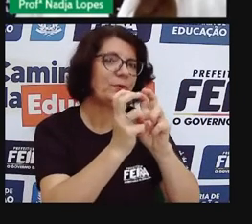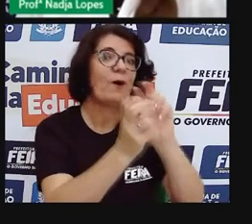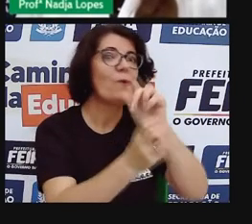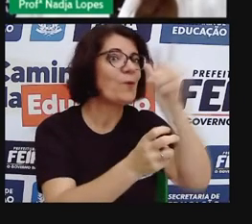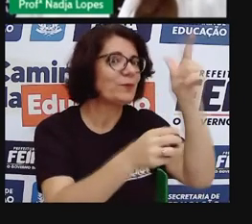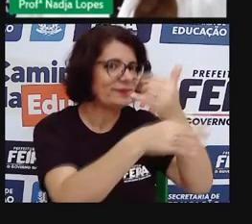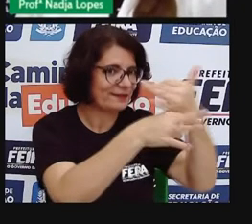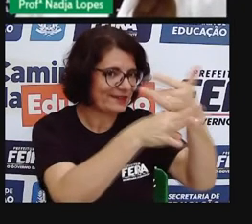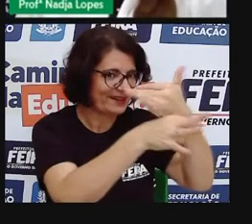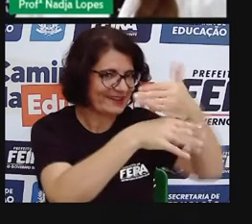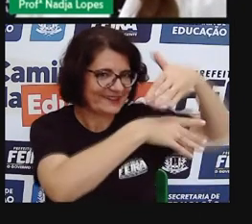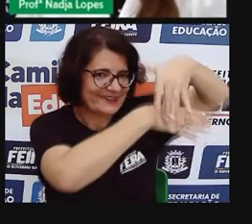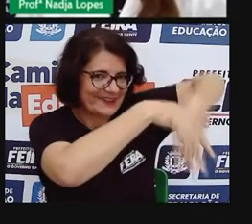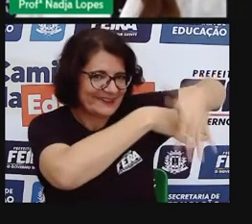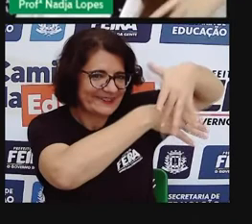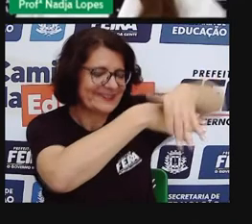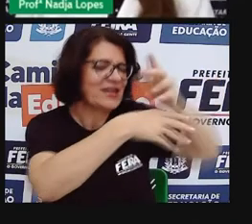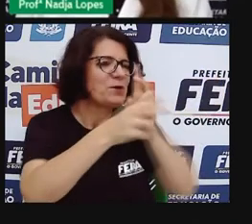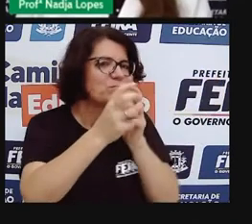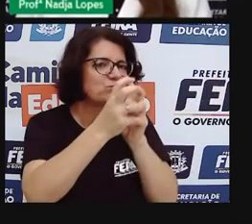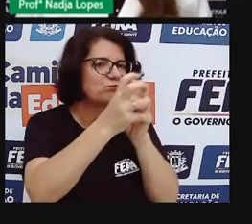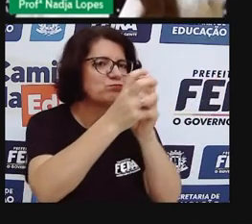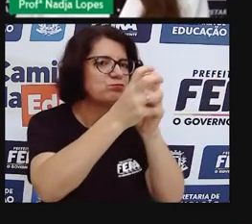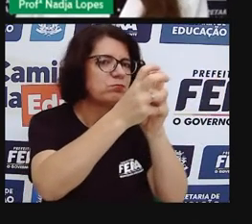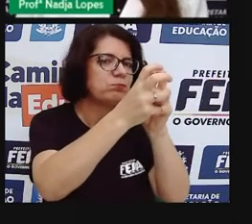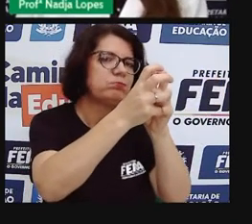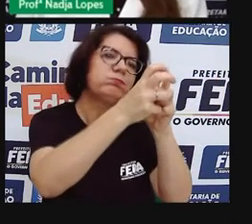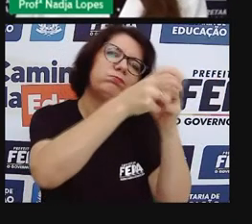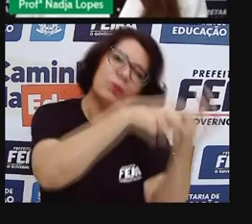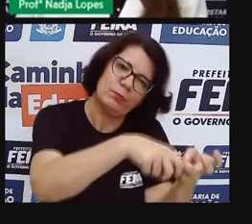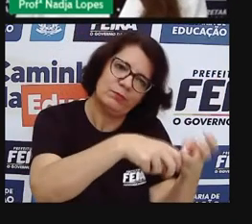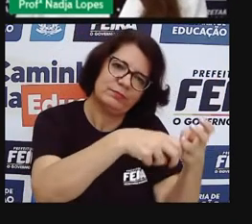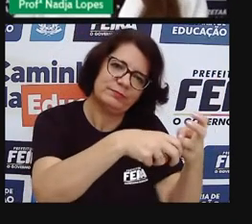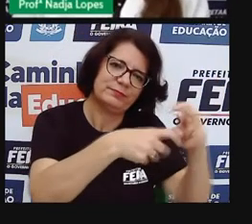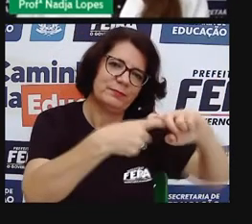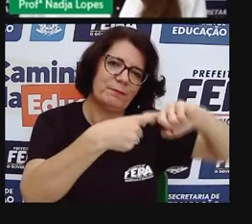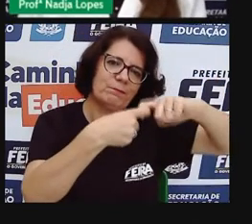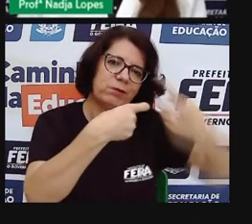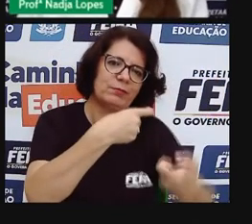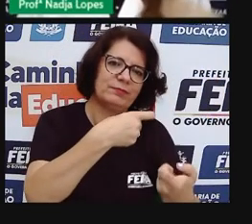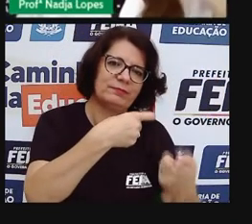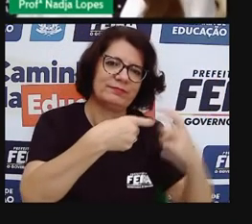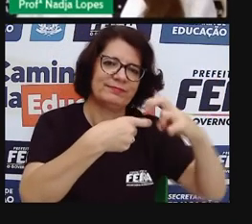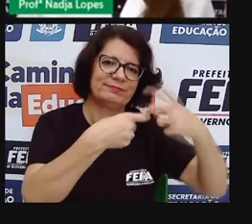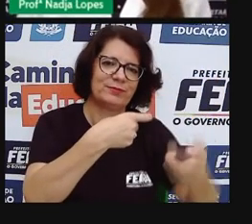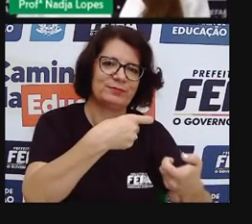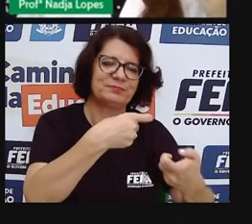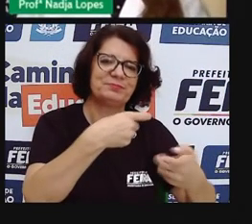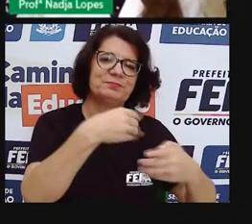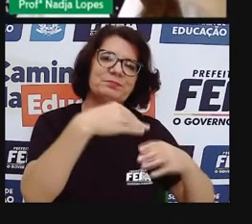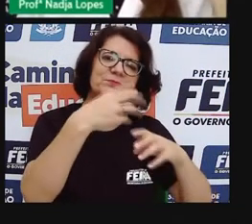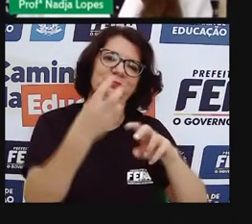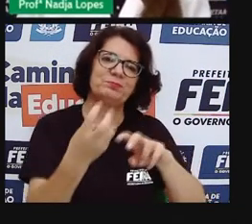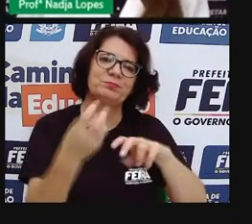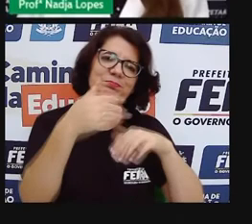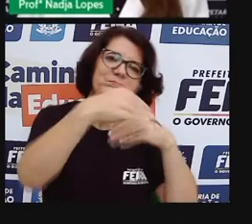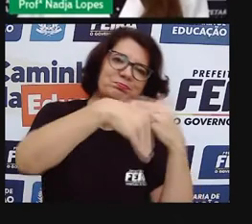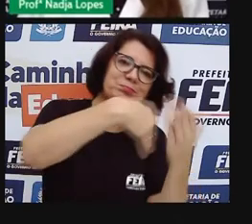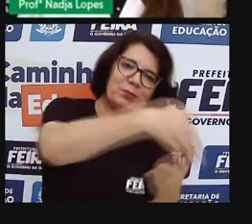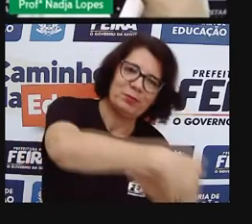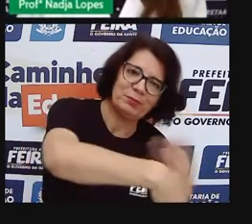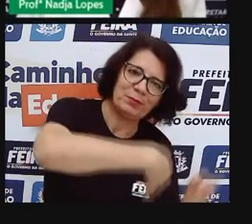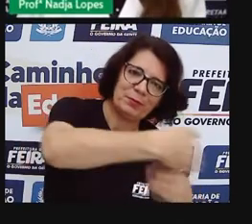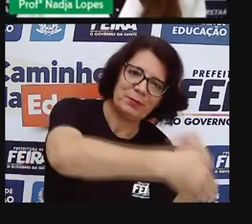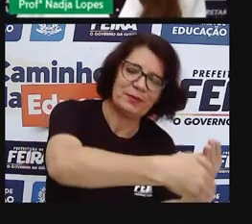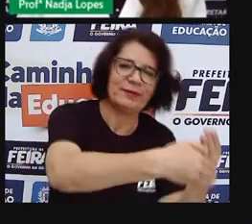na passagem do Tomba para a Cachoeira, o trem tombou. Então, como o trem tombou,